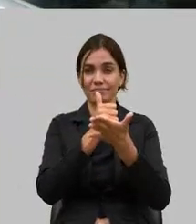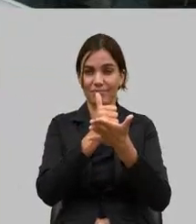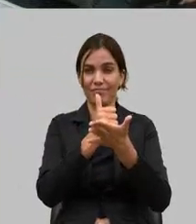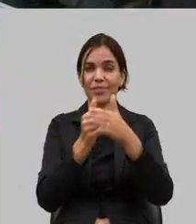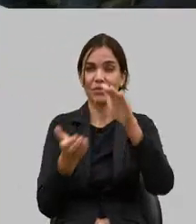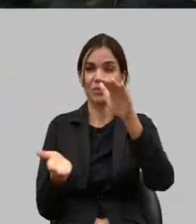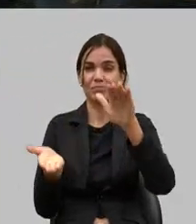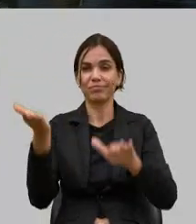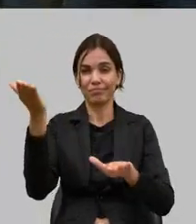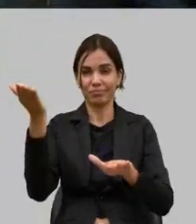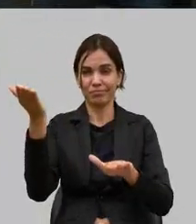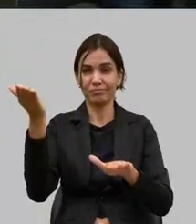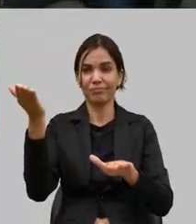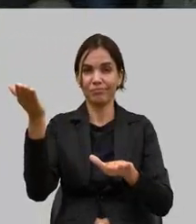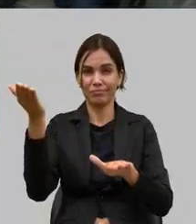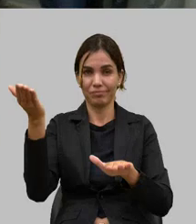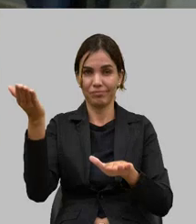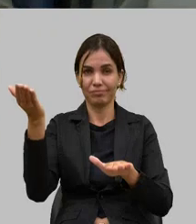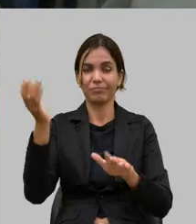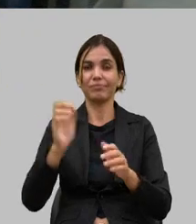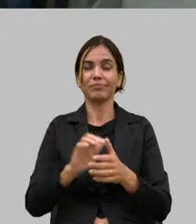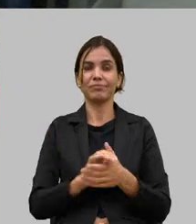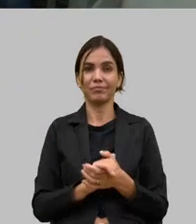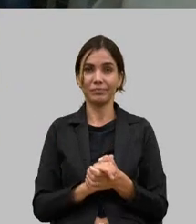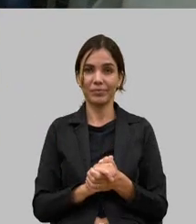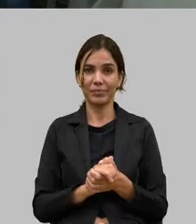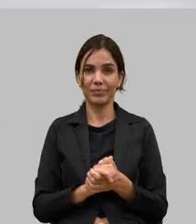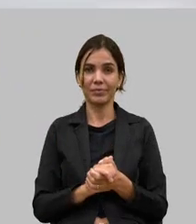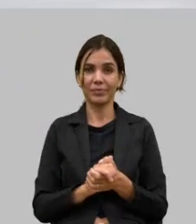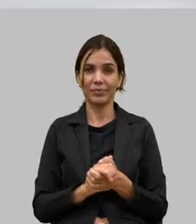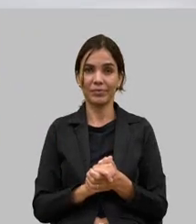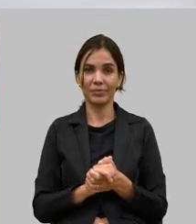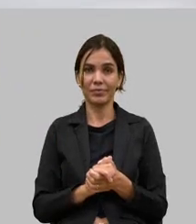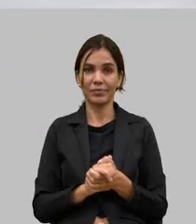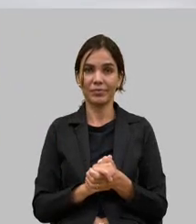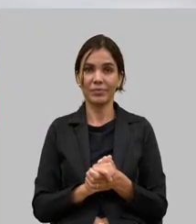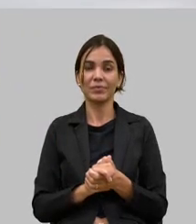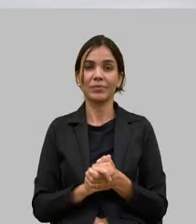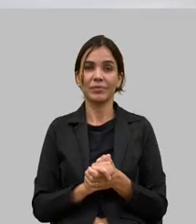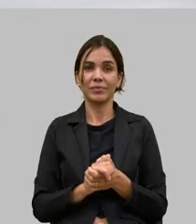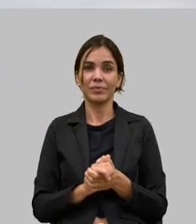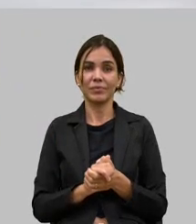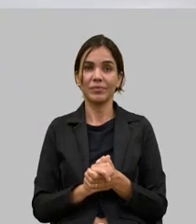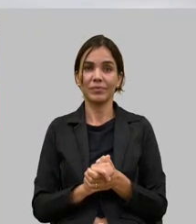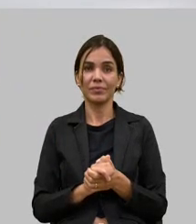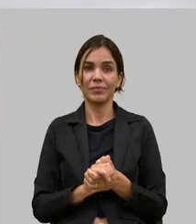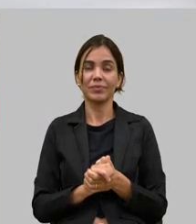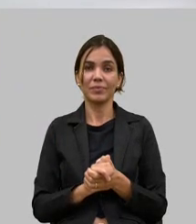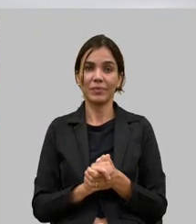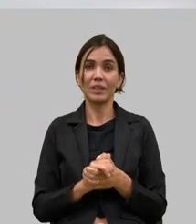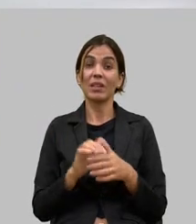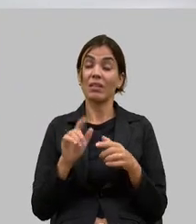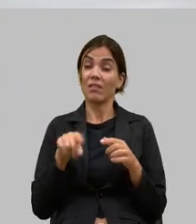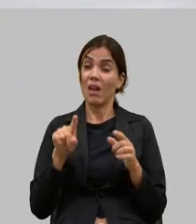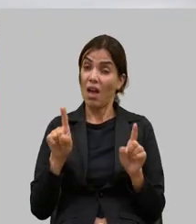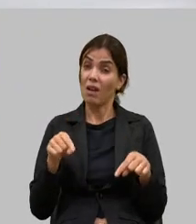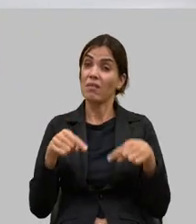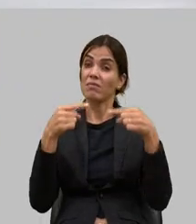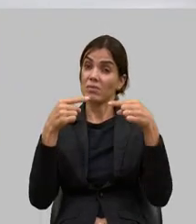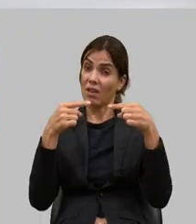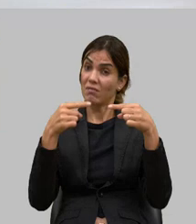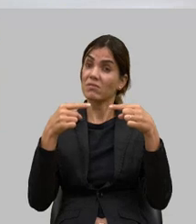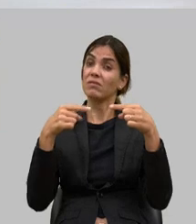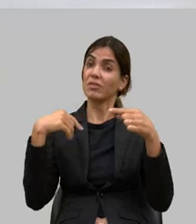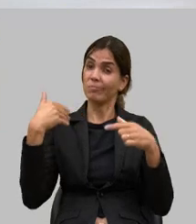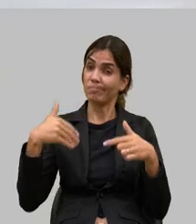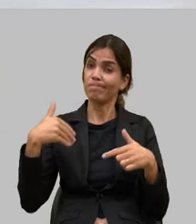abaixo até do preço de mercado lá e do preço de produção então é um desafio cada dia